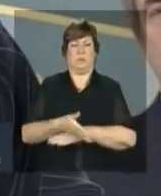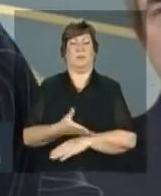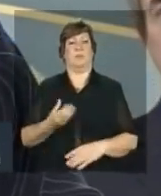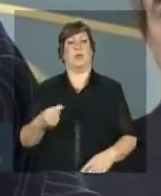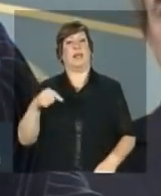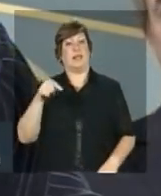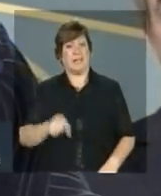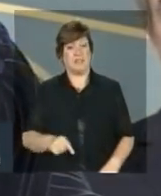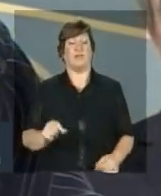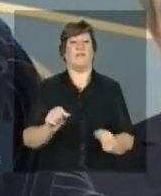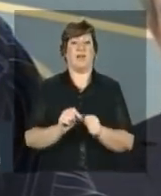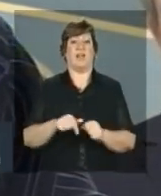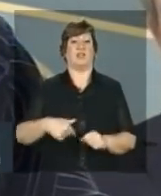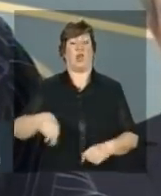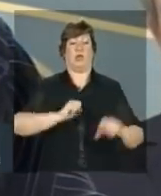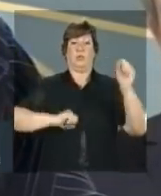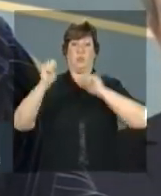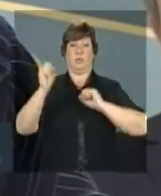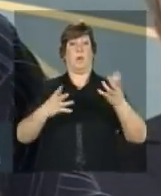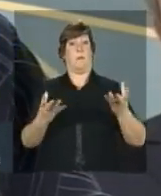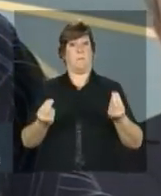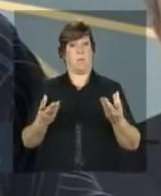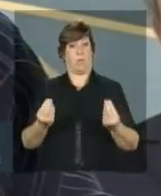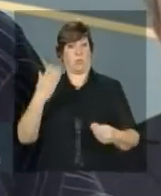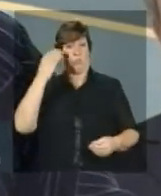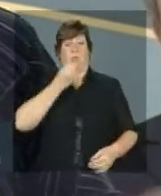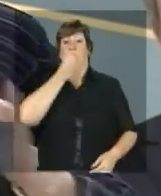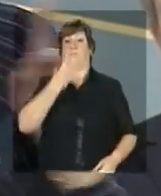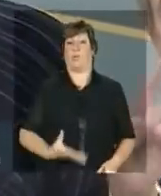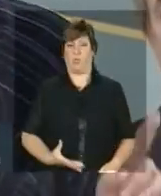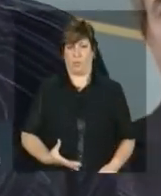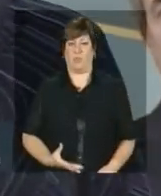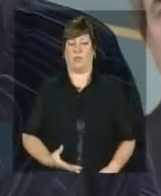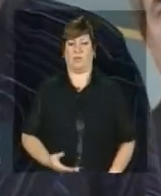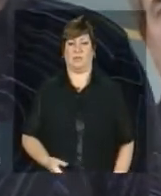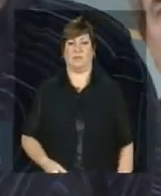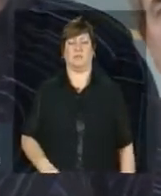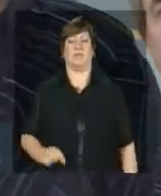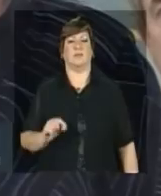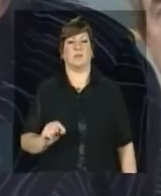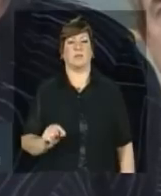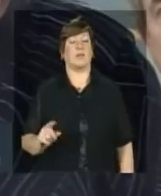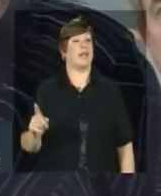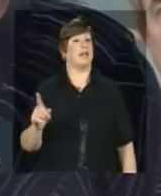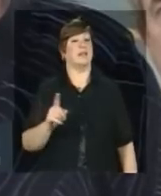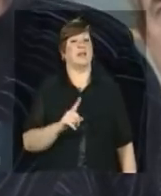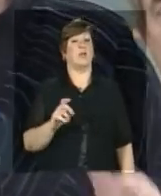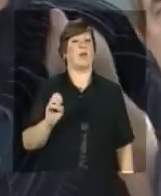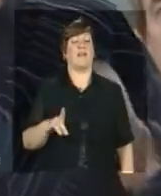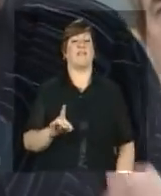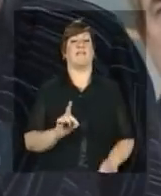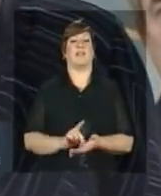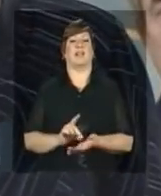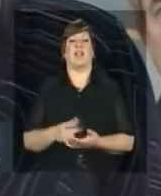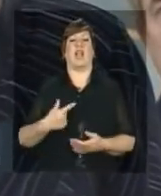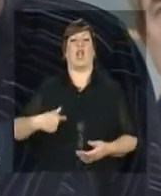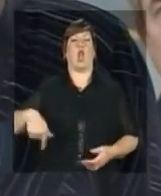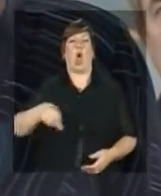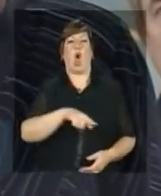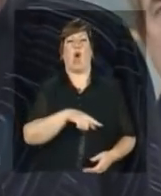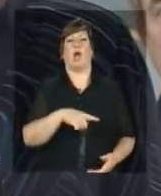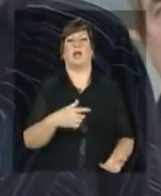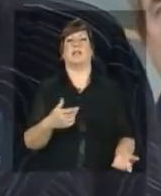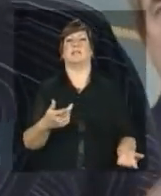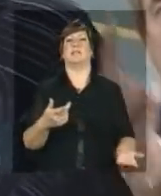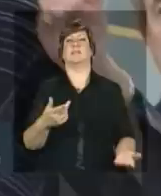nossa indústria bastante competitiva não é verdade que somos um povo que não temos vocação